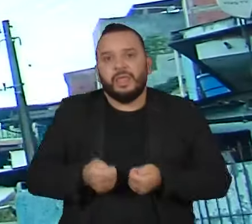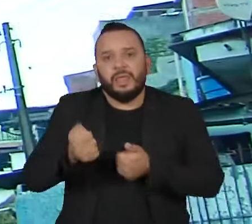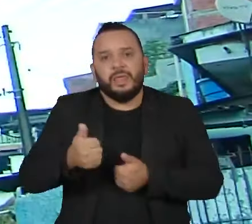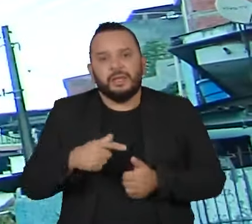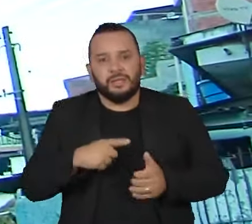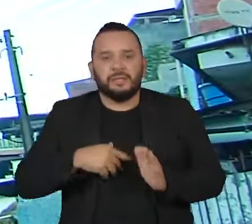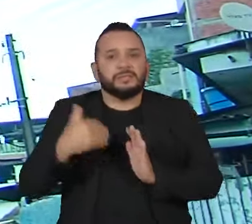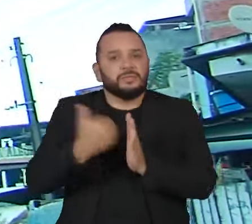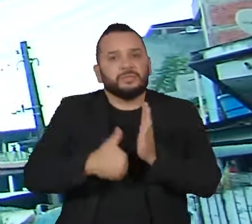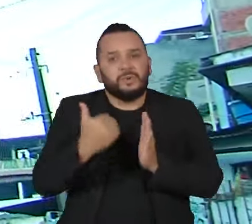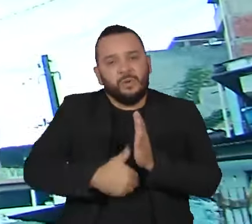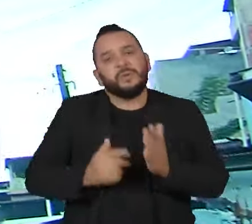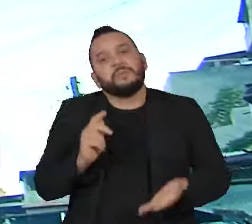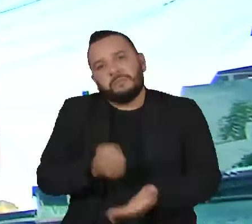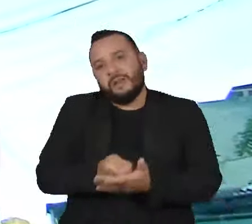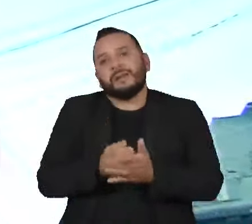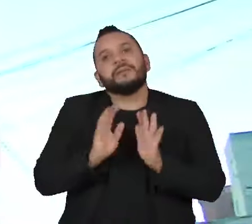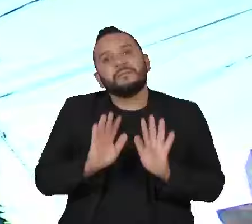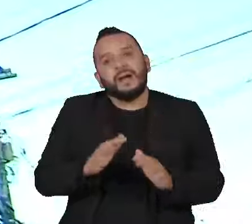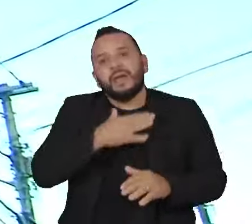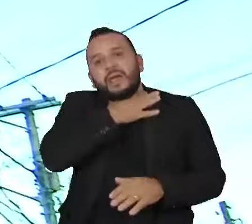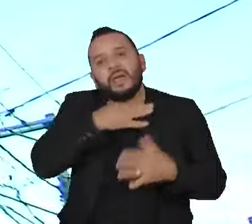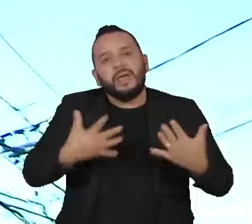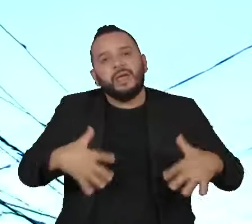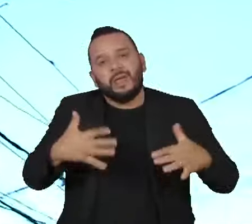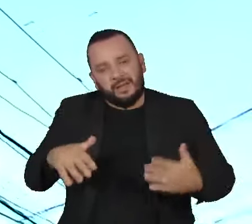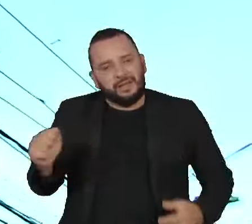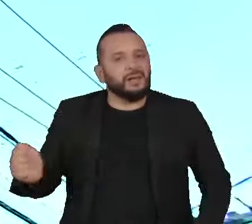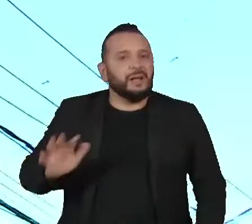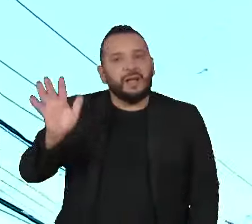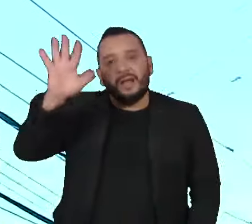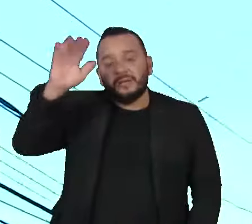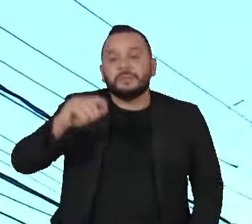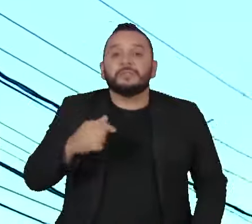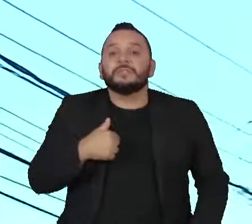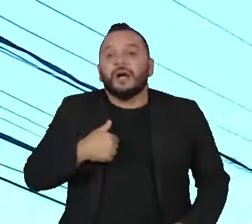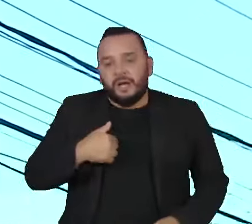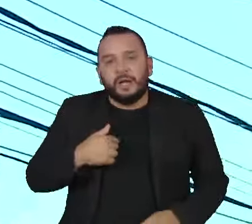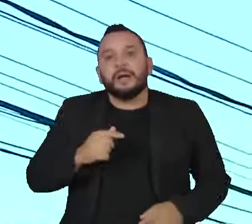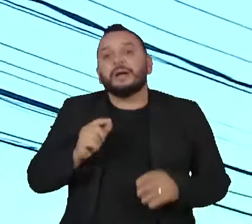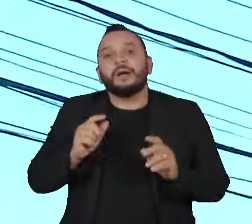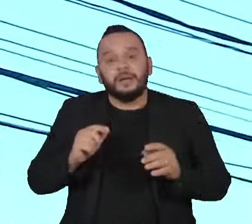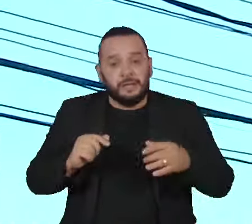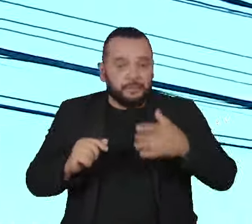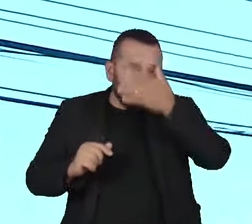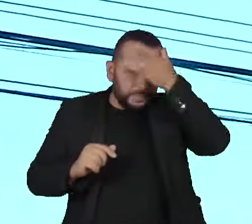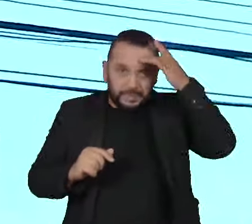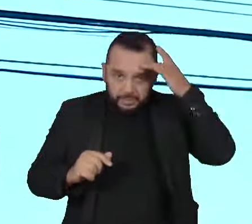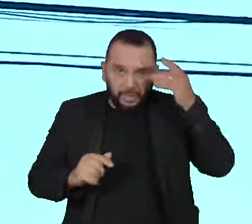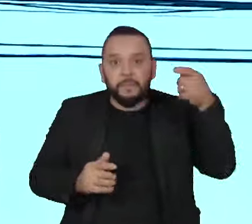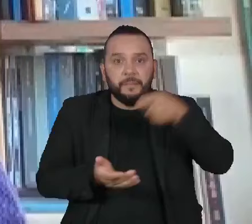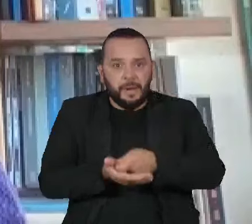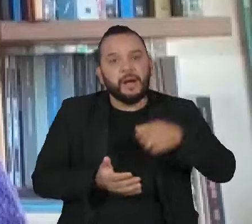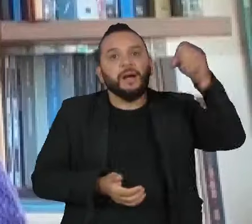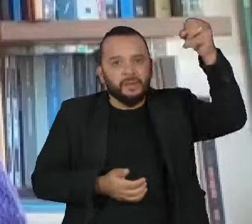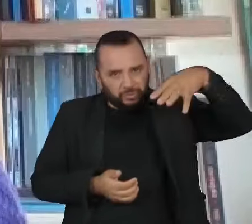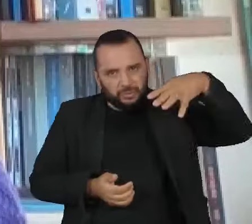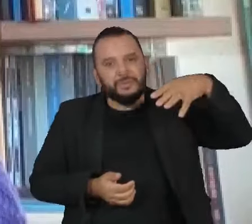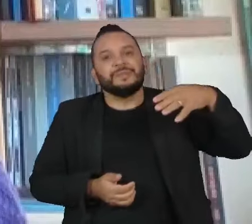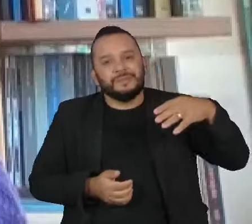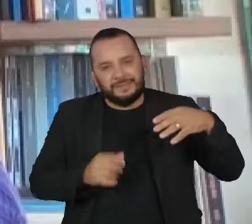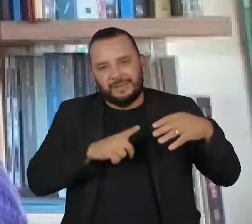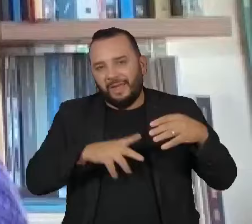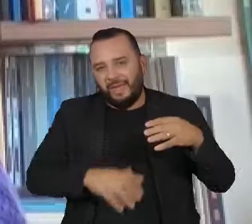descontos na conta de energia. O subsídio é bancado por quem paga a conta de luz. Na